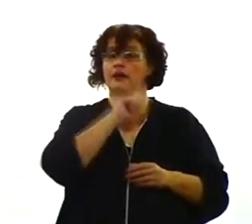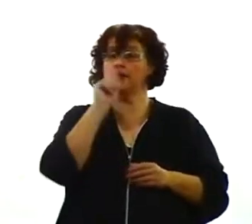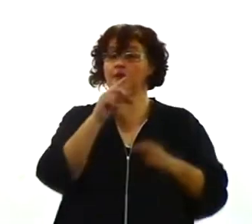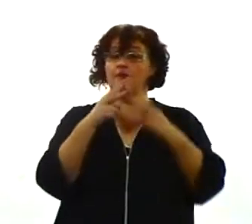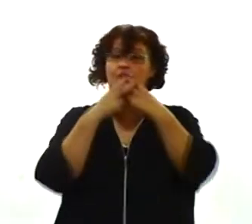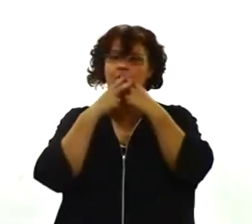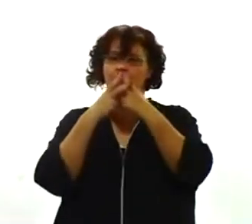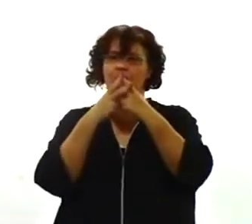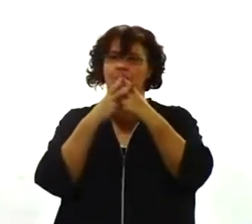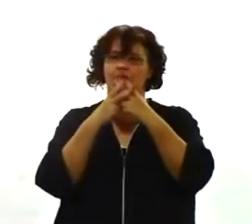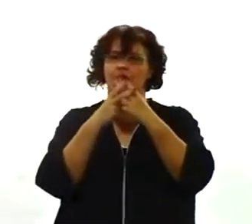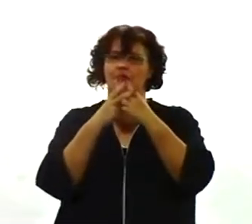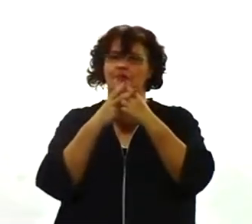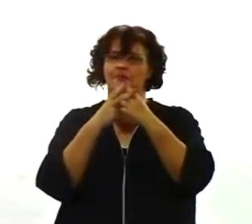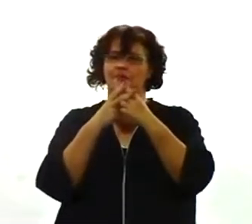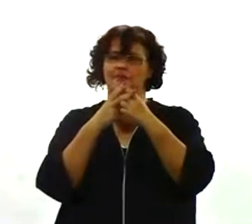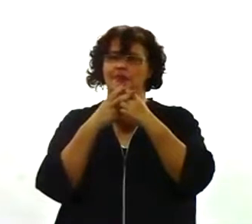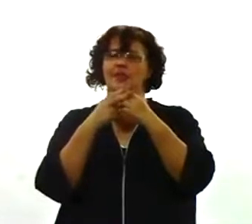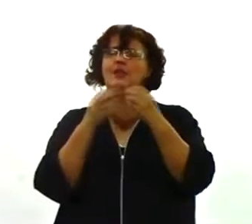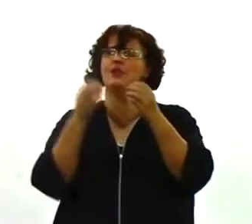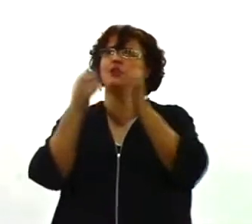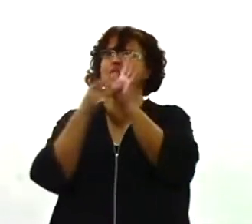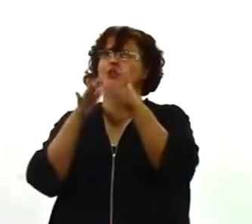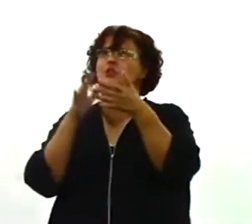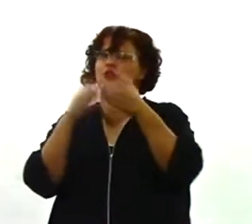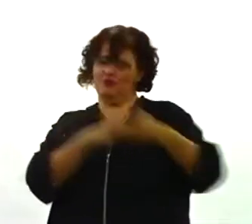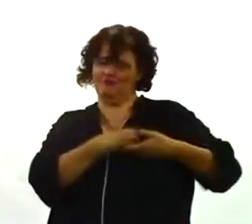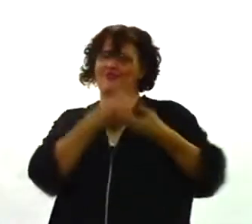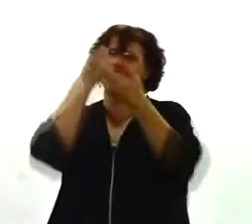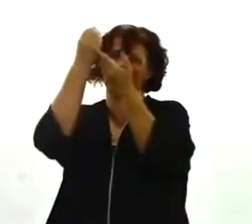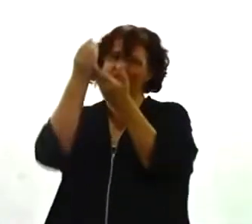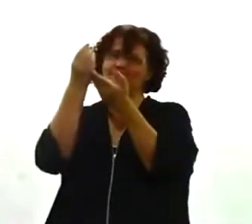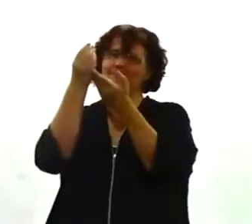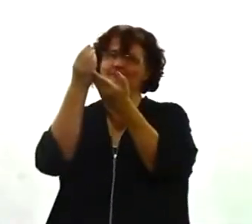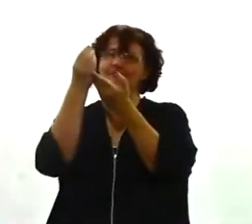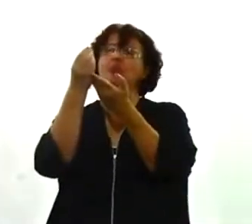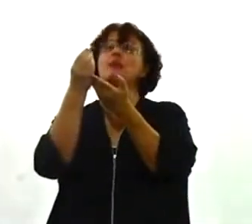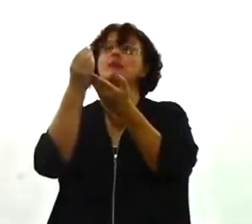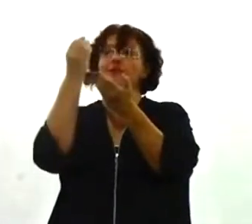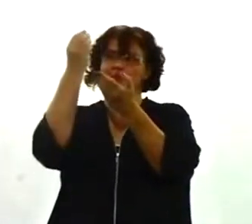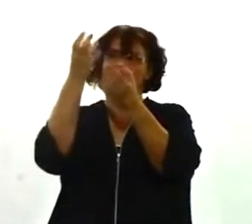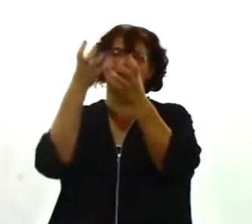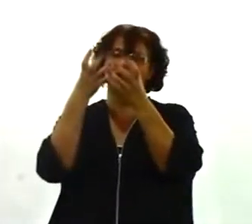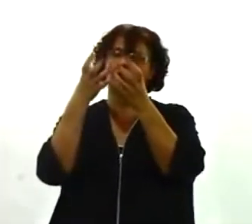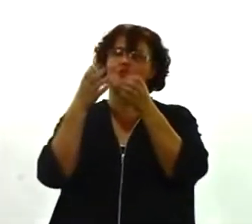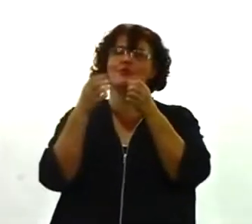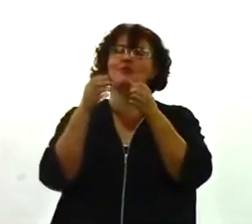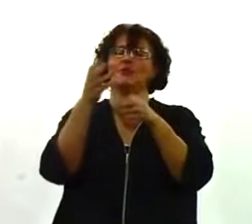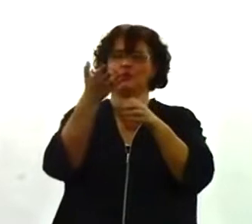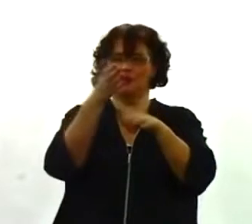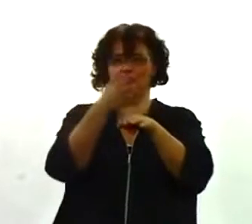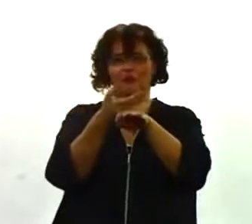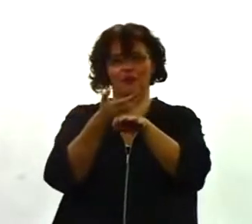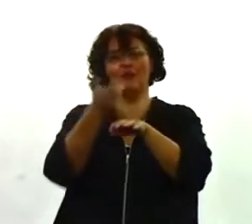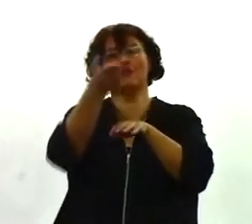o Senhor pode estar lhe esta oportunidade agora. Eu vou falar sobre ressurreição de mortos,